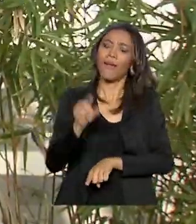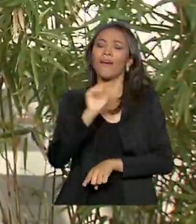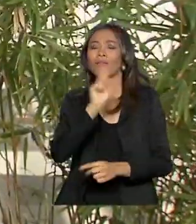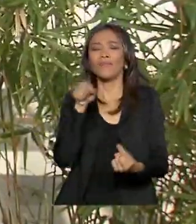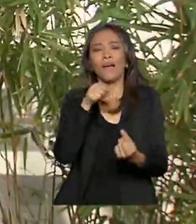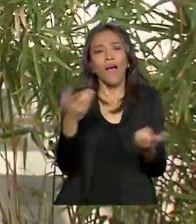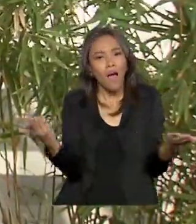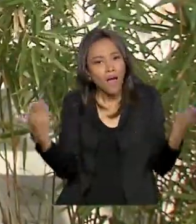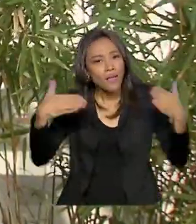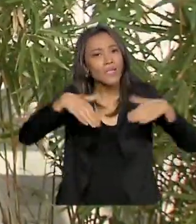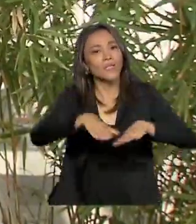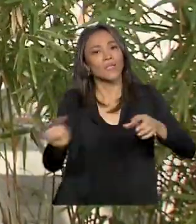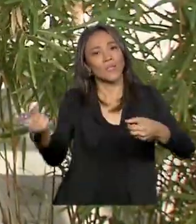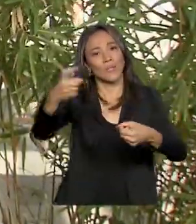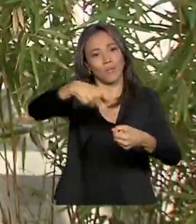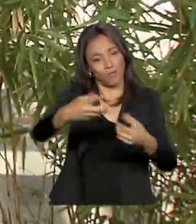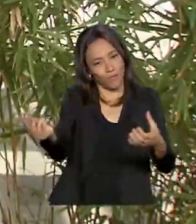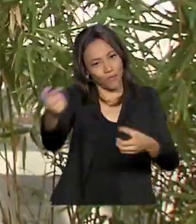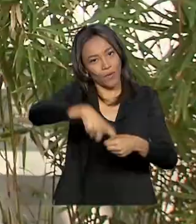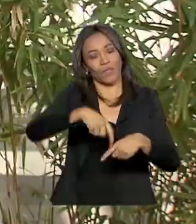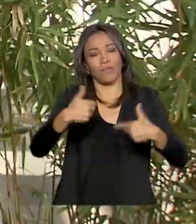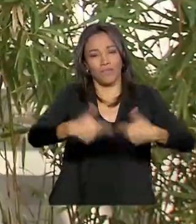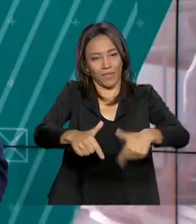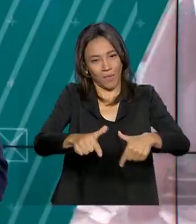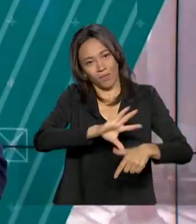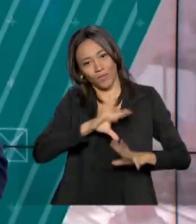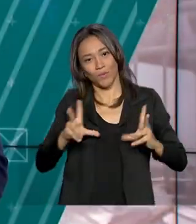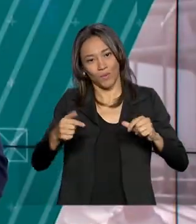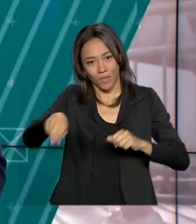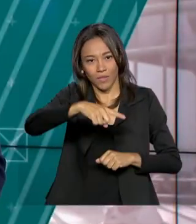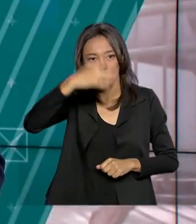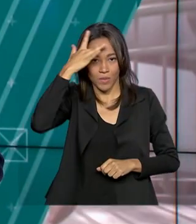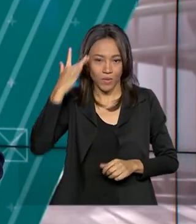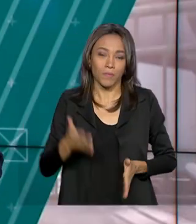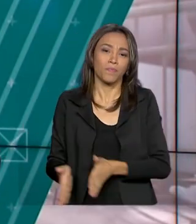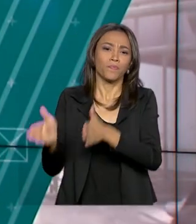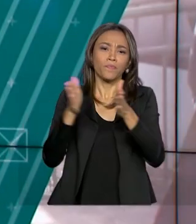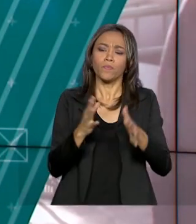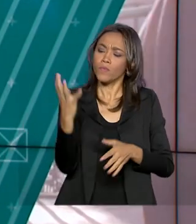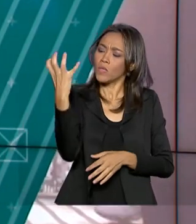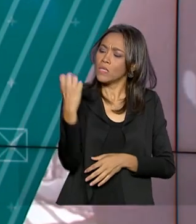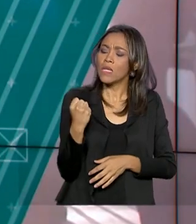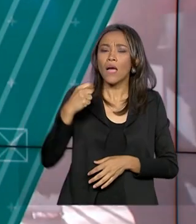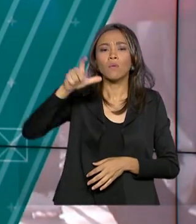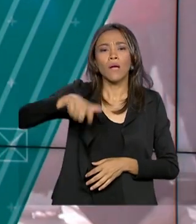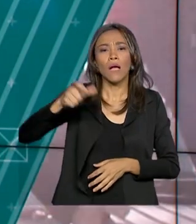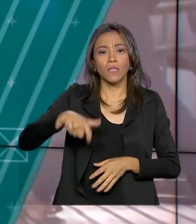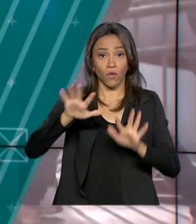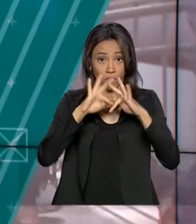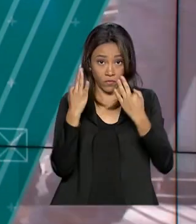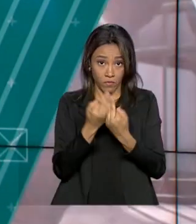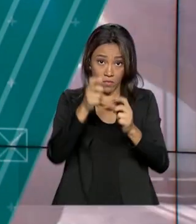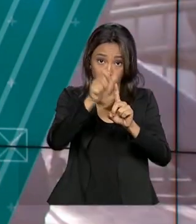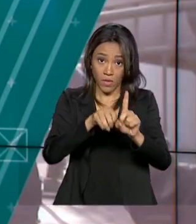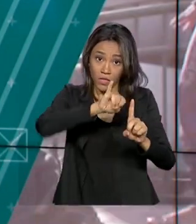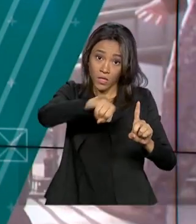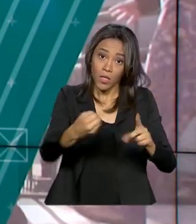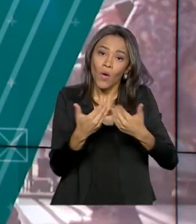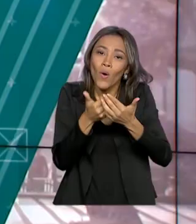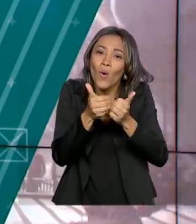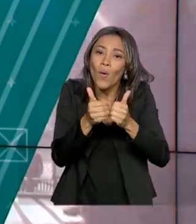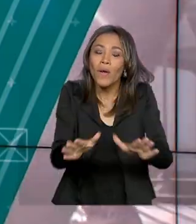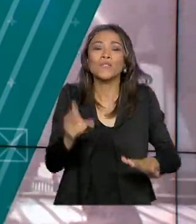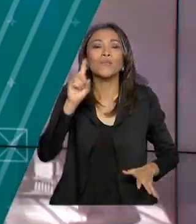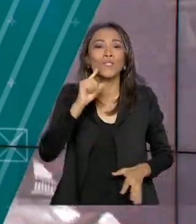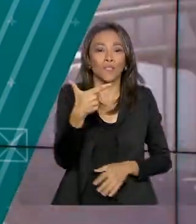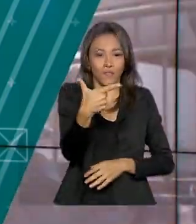no mercado de trabalho de todos esses trabalhadores. Os saques do Bolsa Família em janeiro começam a partir do dia 20.